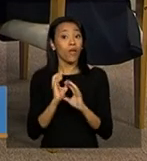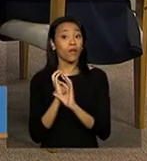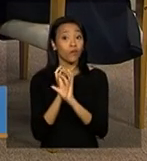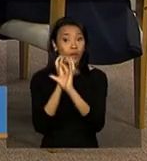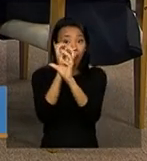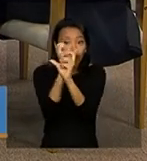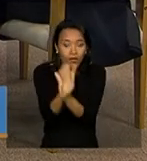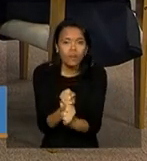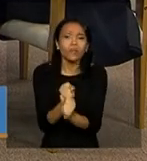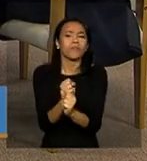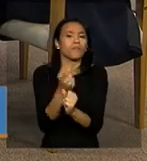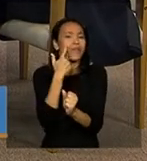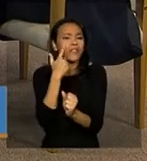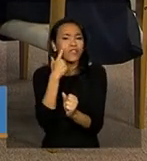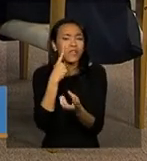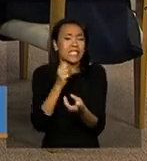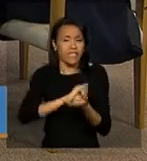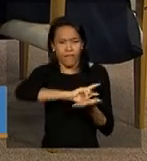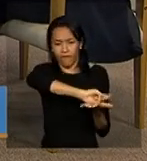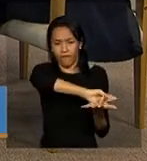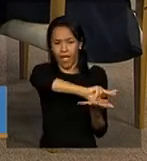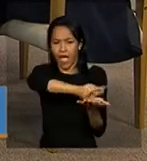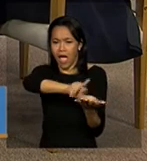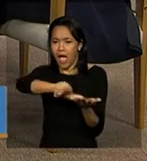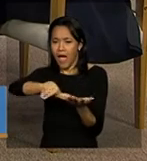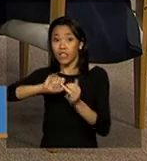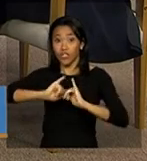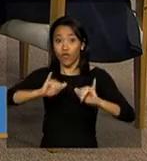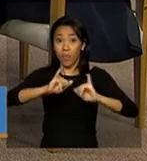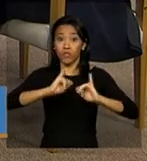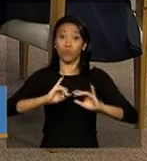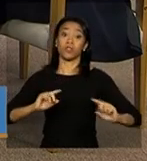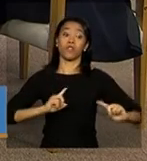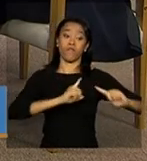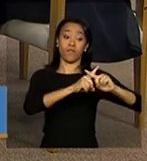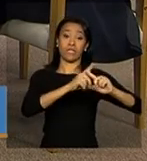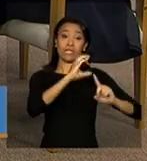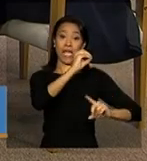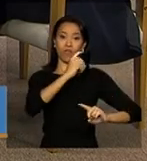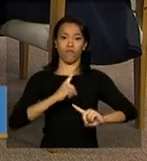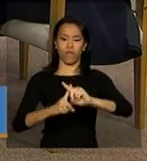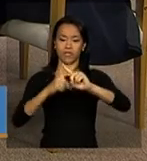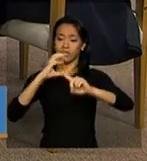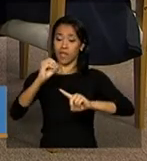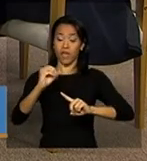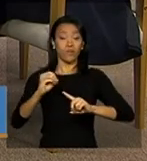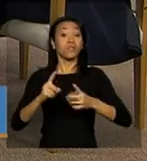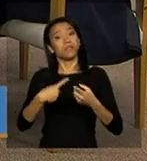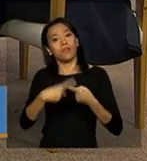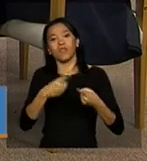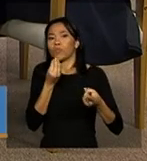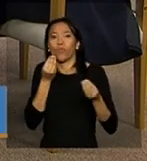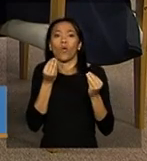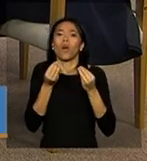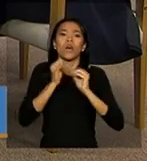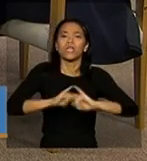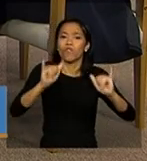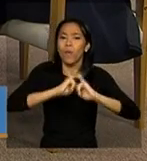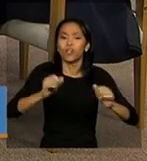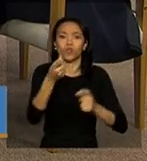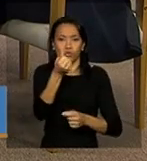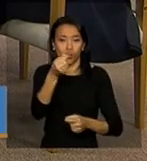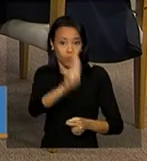fórmula, se nós tivermos vários indicadores multiplicados por zero, seja pela ausência da prestação de contas por parte do fundo,